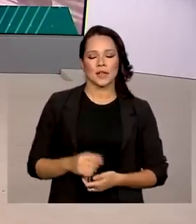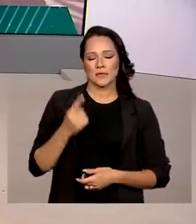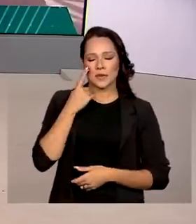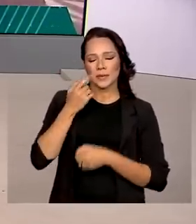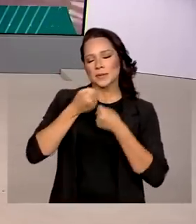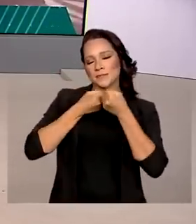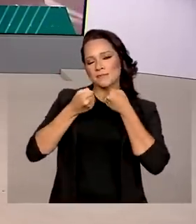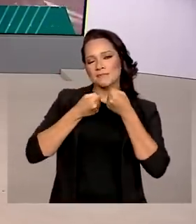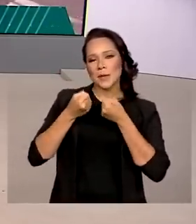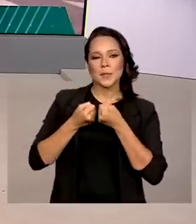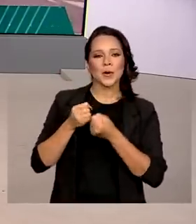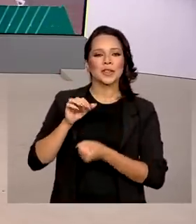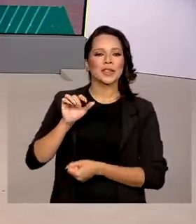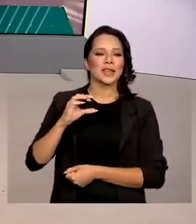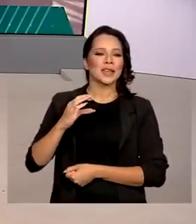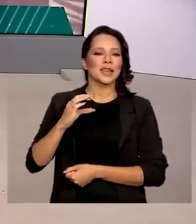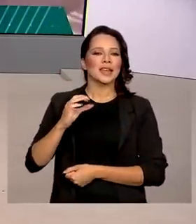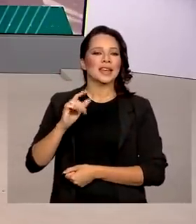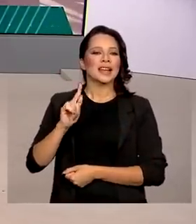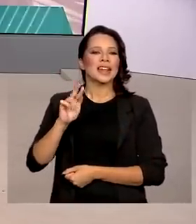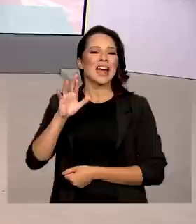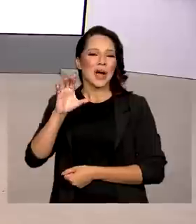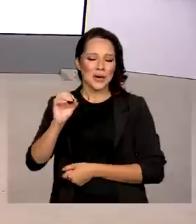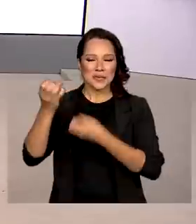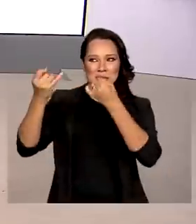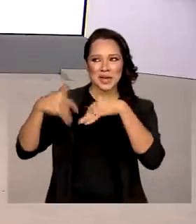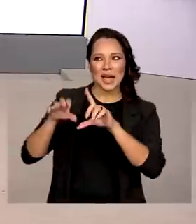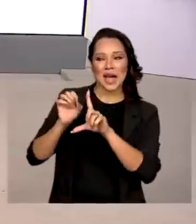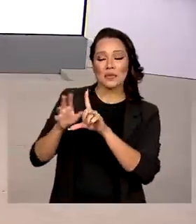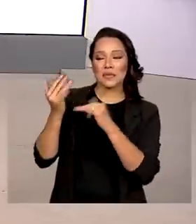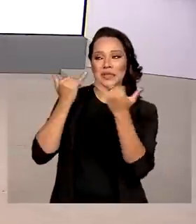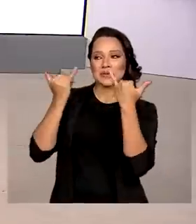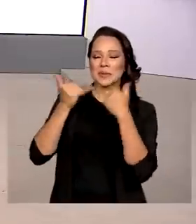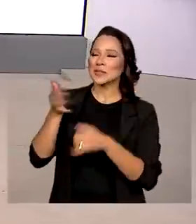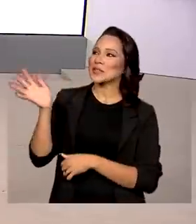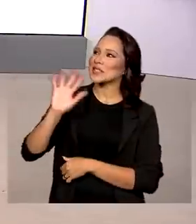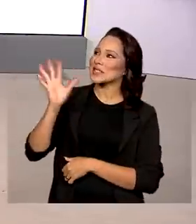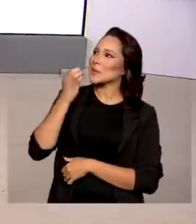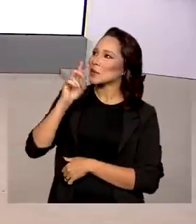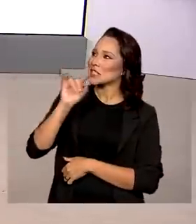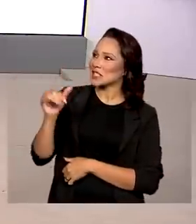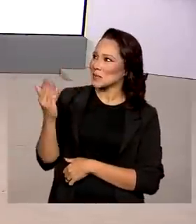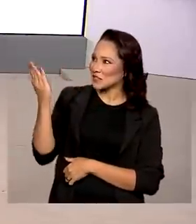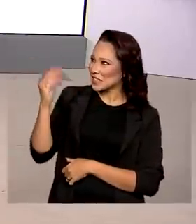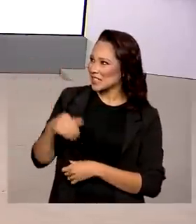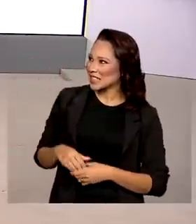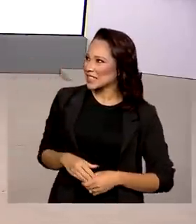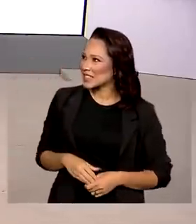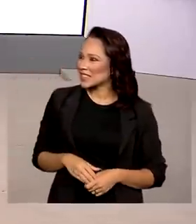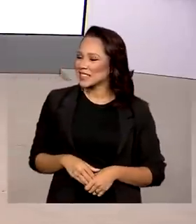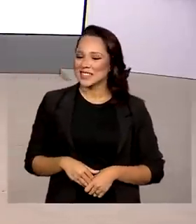falar com o repórter Glauco de Queiroz. Ele traz ao vivo para a gente as informações. Oi, Glauco, bom dia para você.